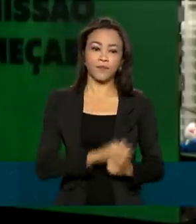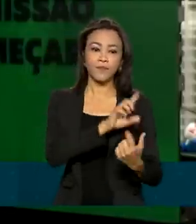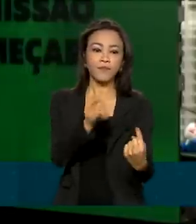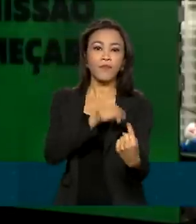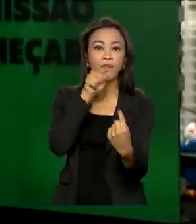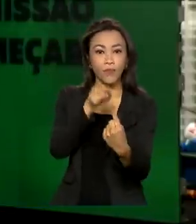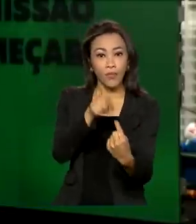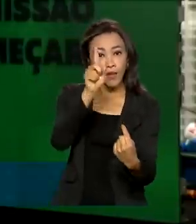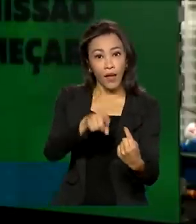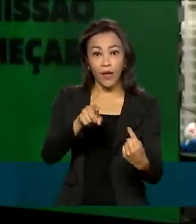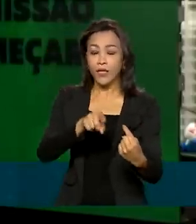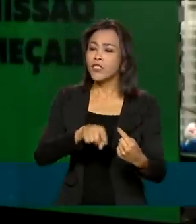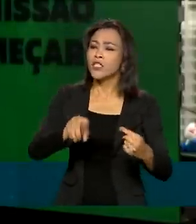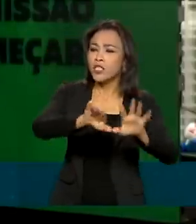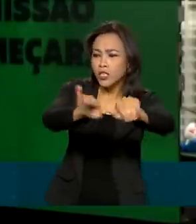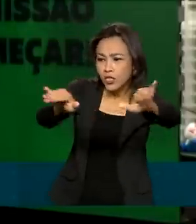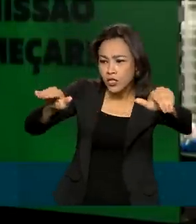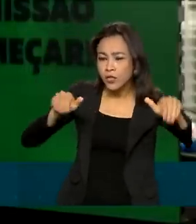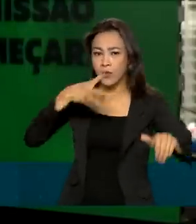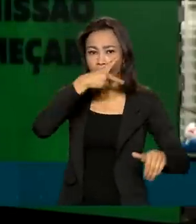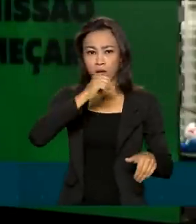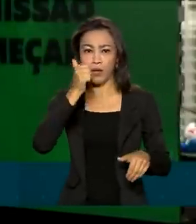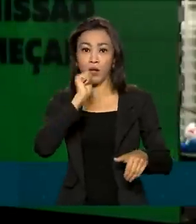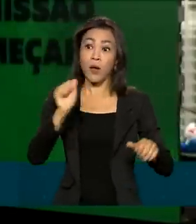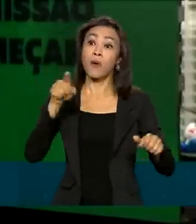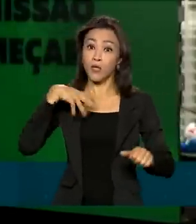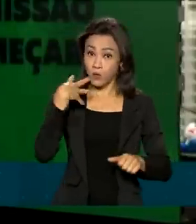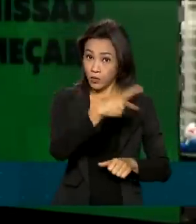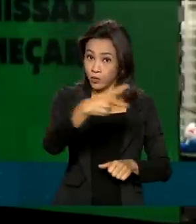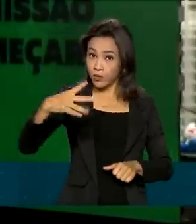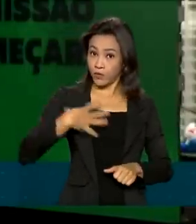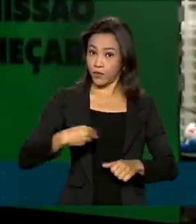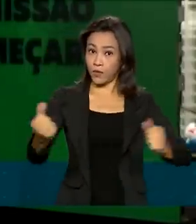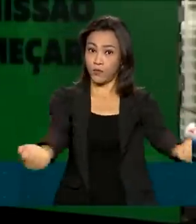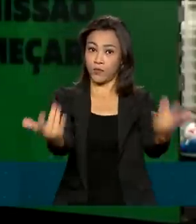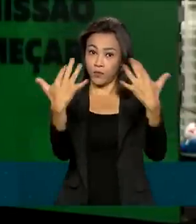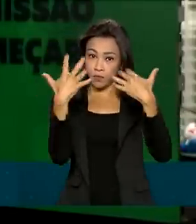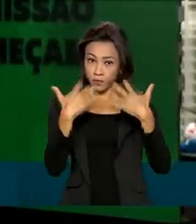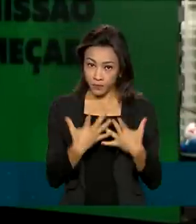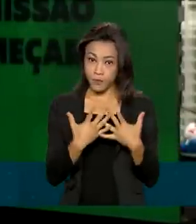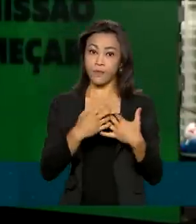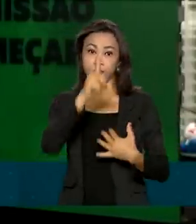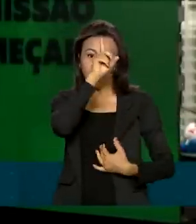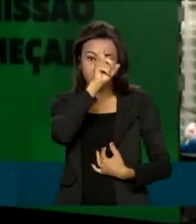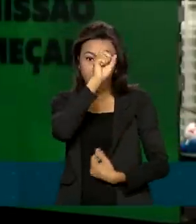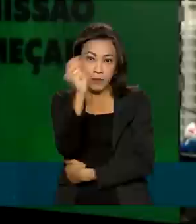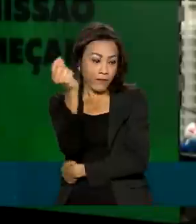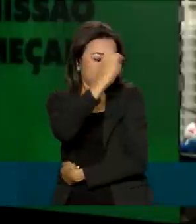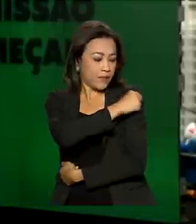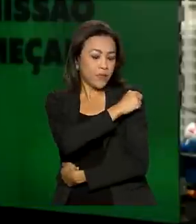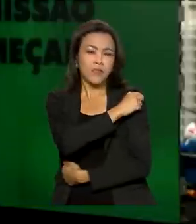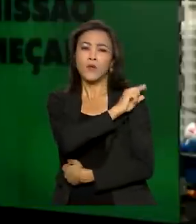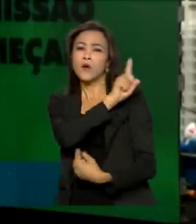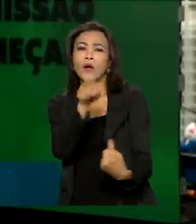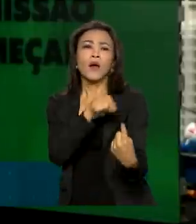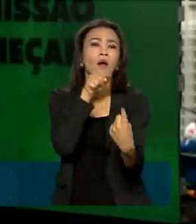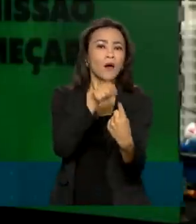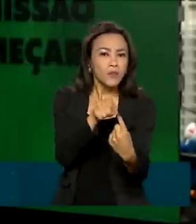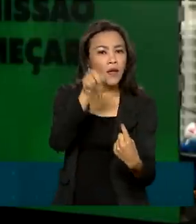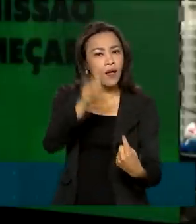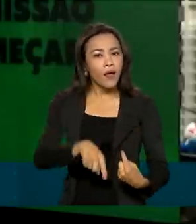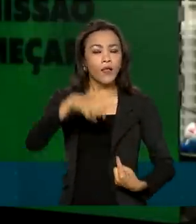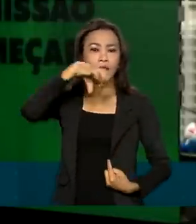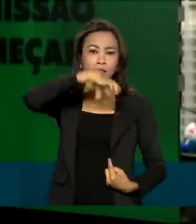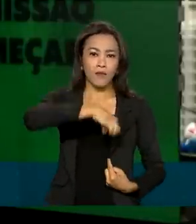mobilizar os pais para levar os filhos aos postos de vacinação. O objetivo é imunizar pelo menos